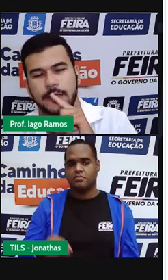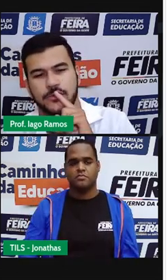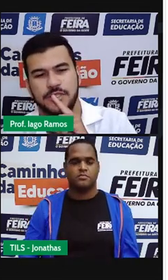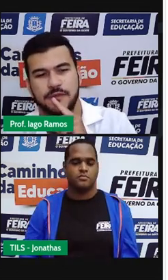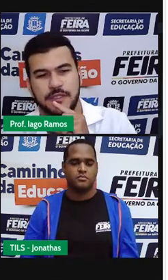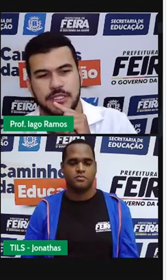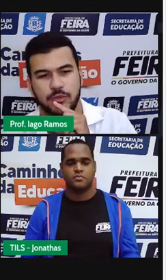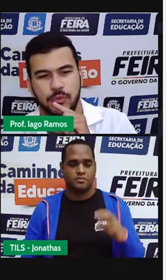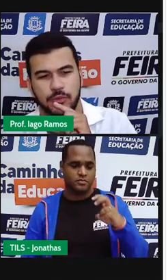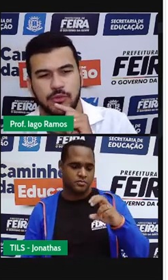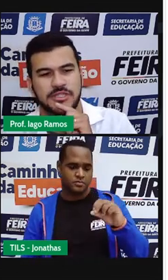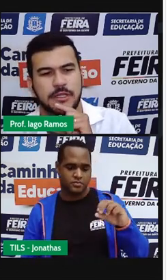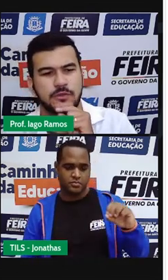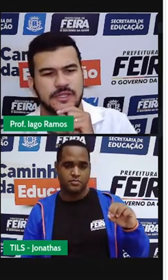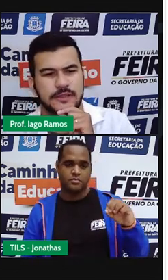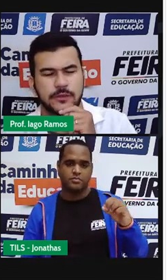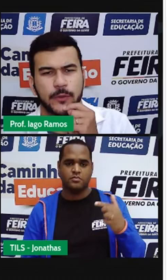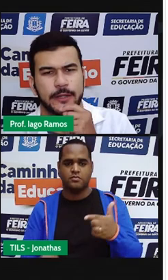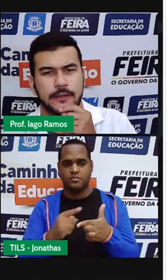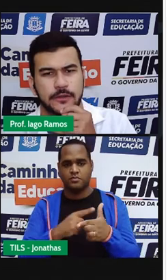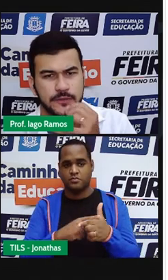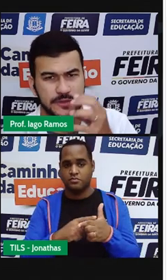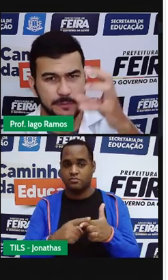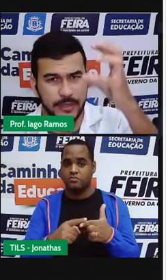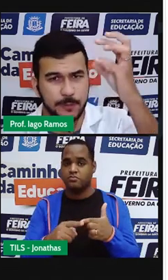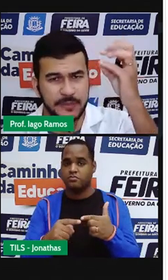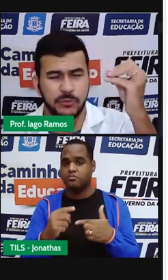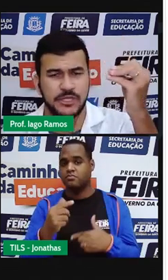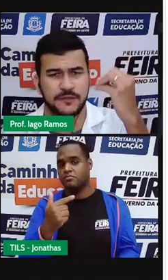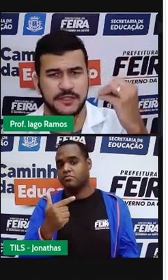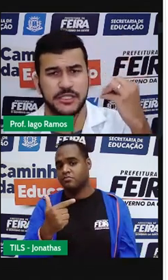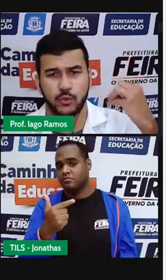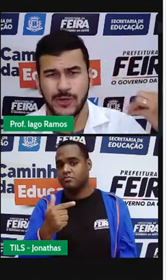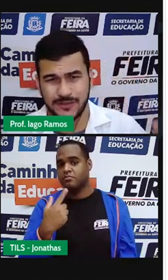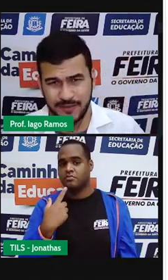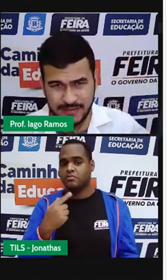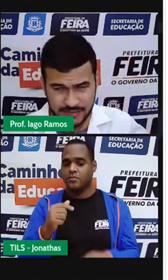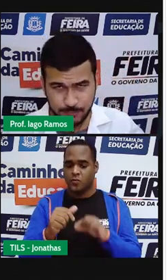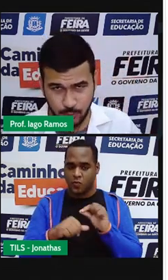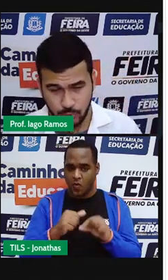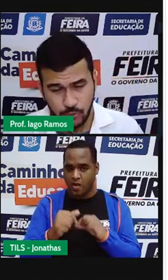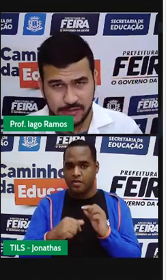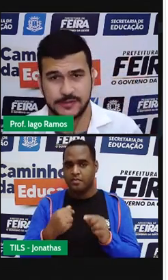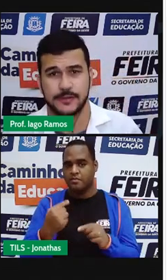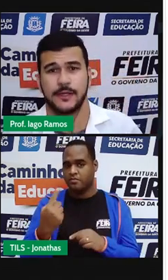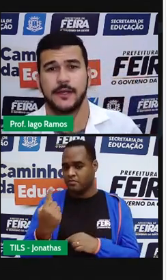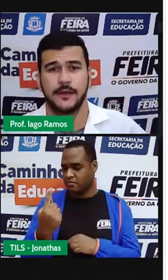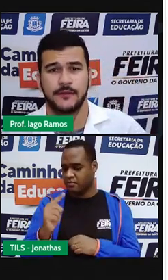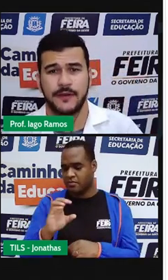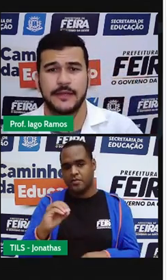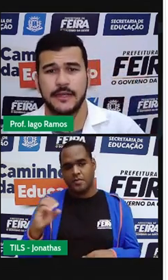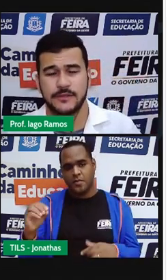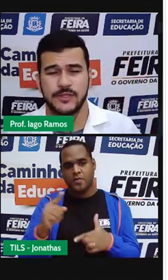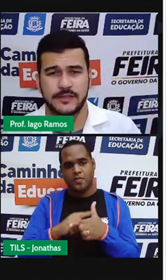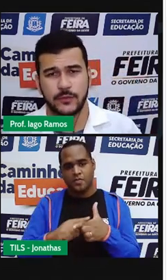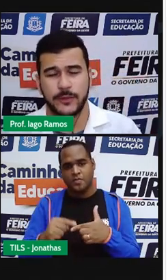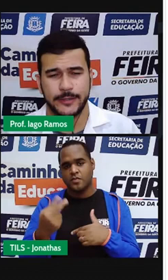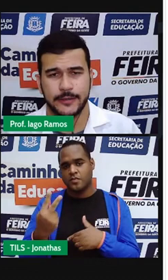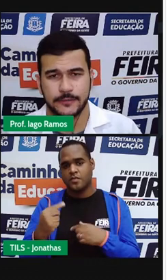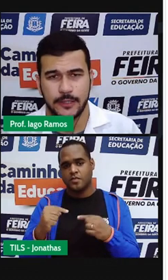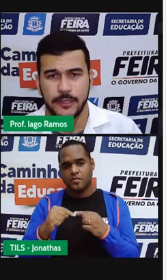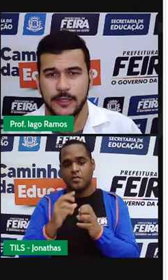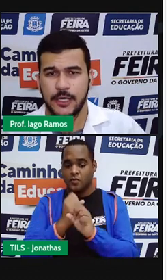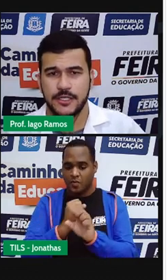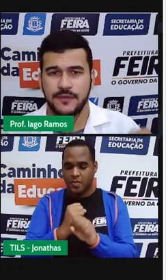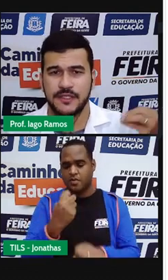500 dividido por 2 dá 250. Então, se você pegar mil e dividir duas vezes por 2 vai dar 250.